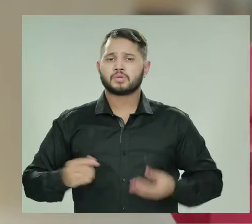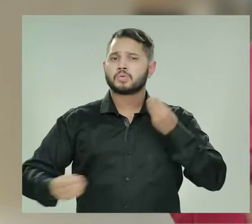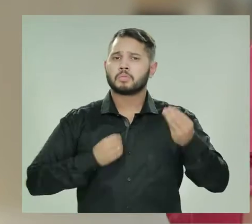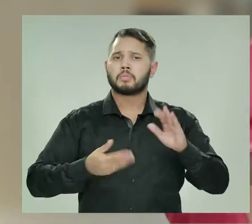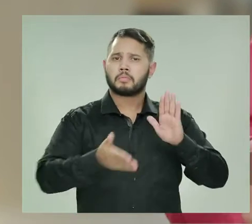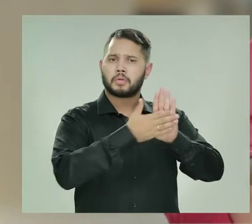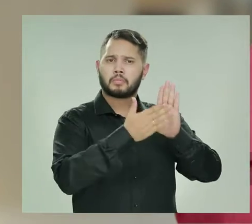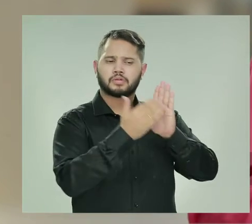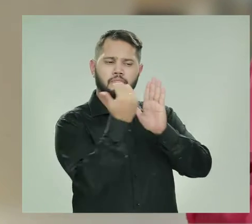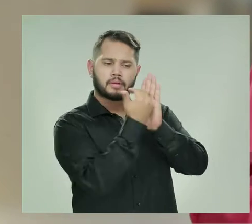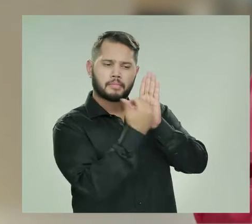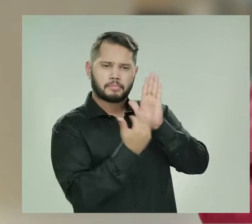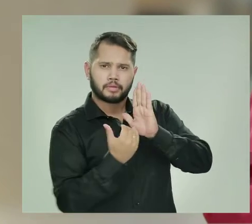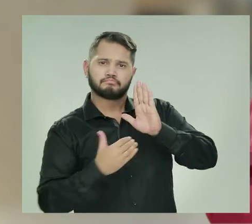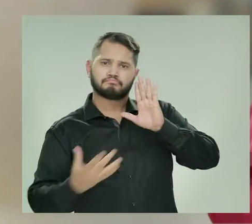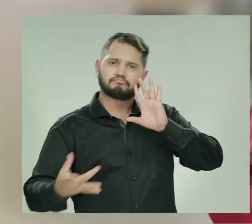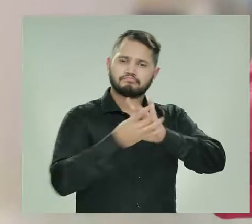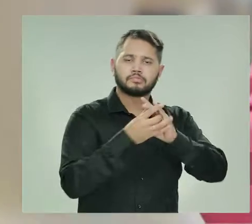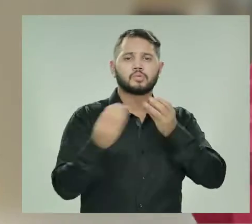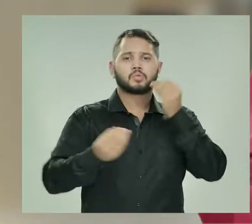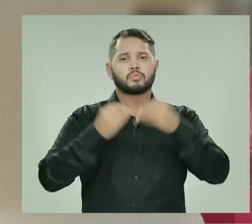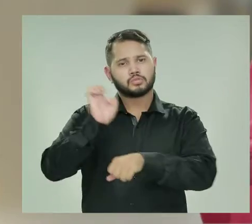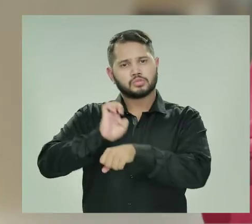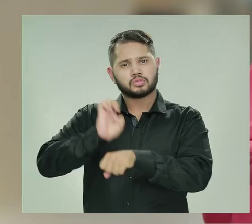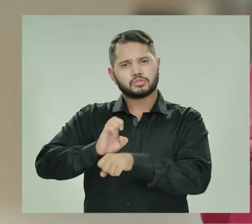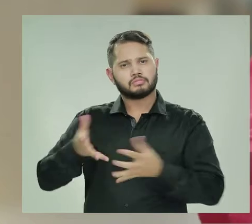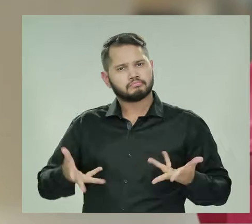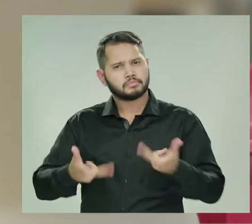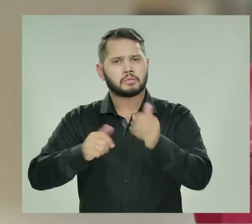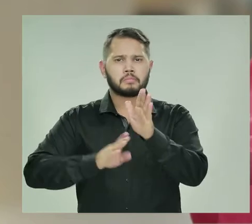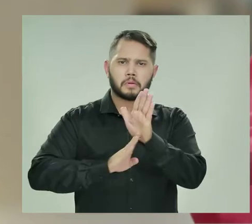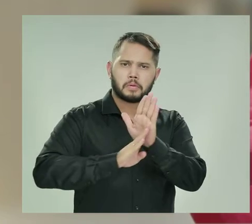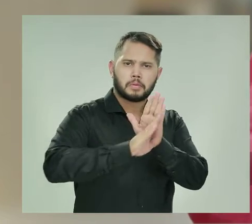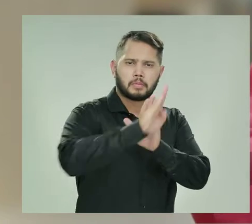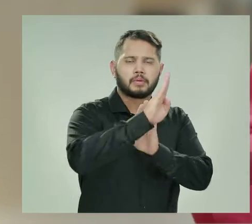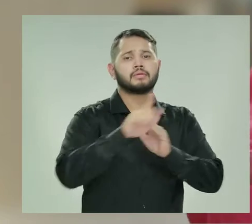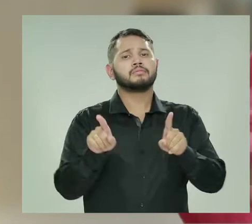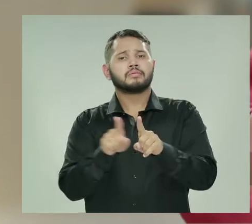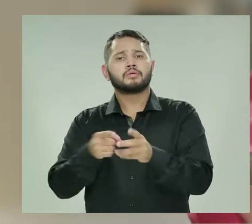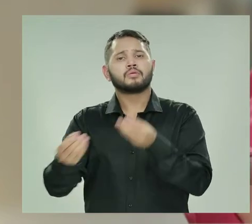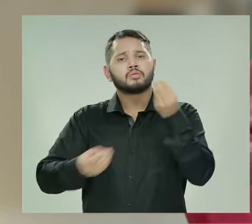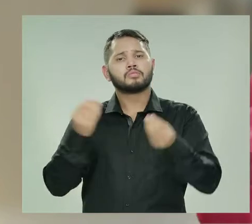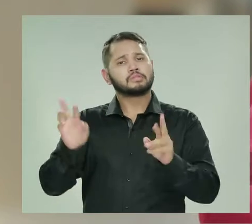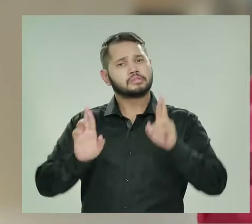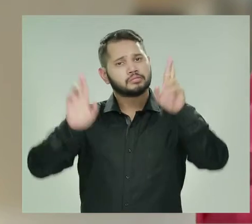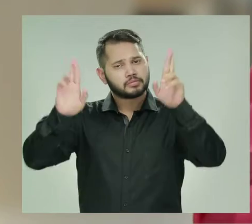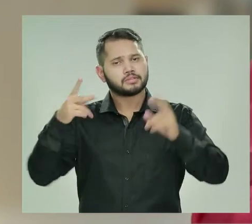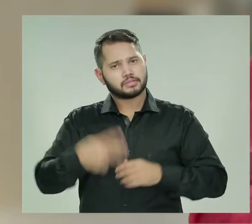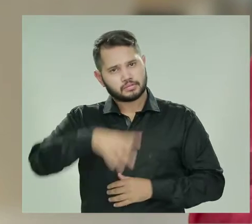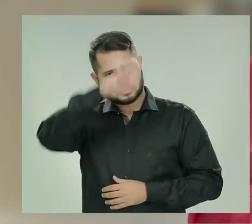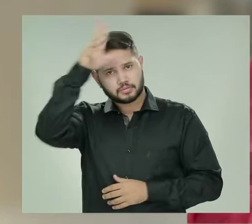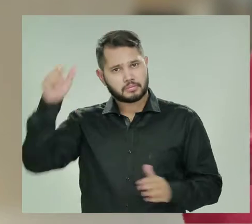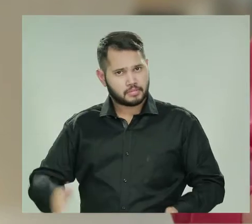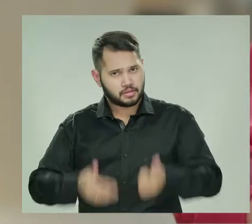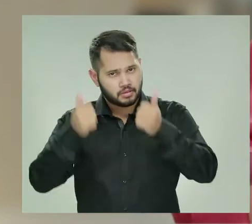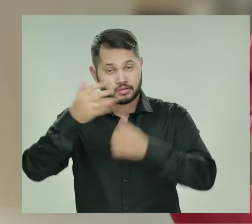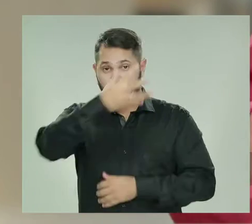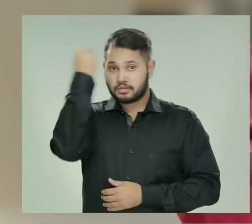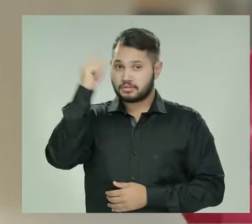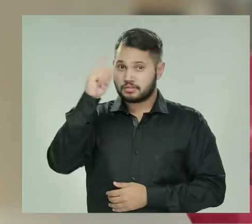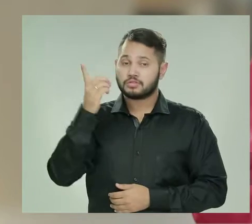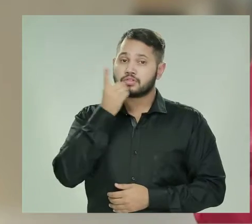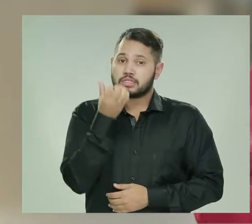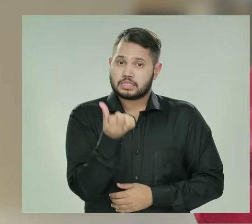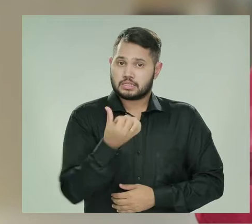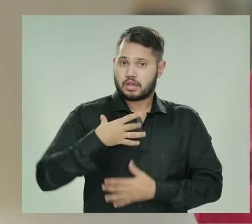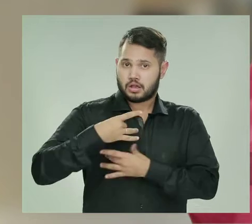Propostas alternativas que possa construir um estado mais próspero E que dê a esperança de um futuro melhor Não esqueça,